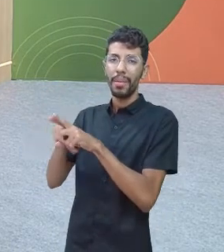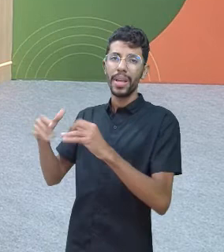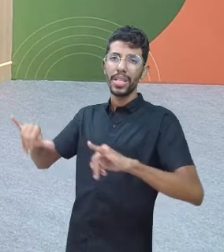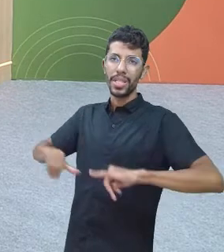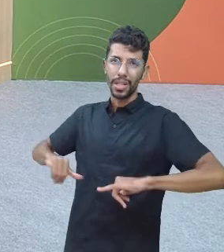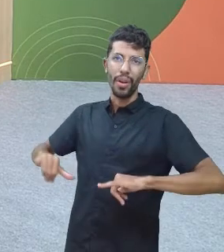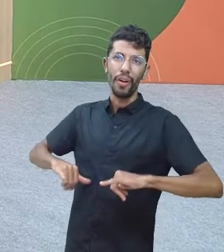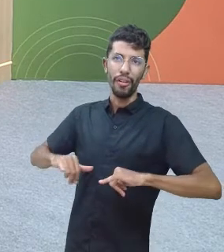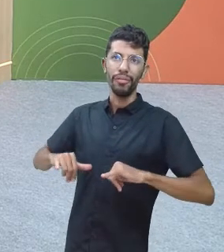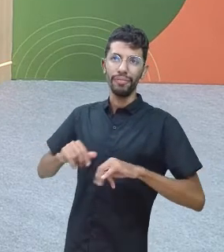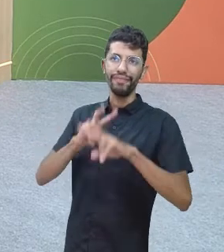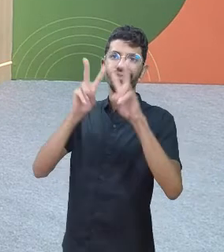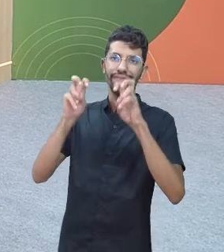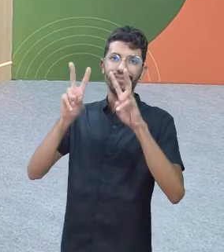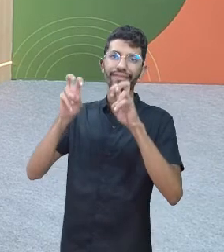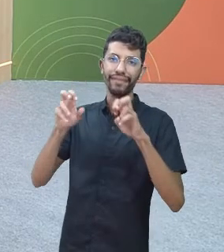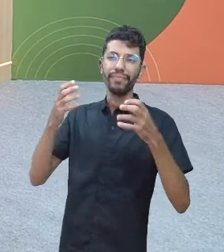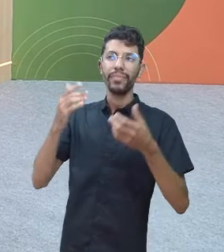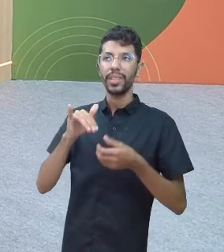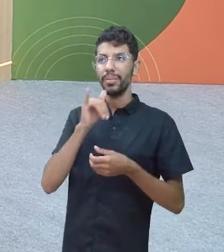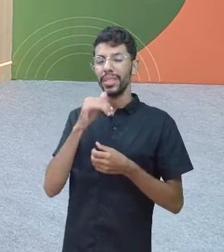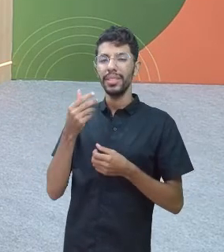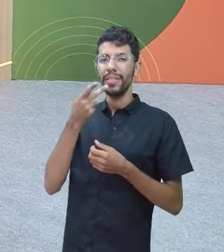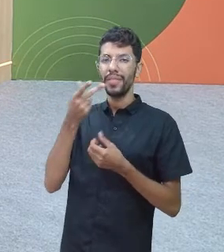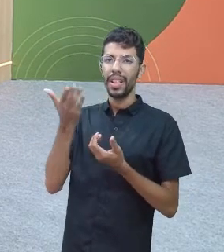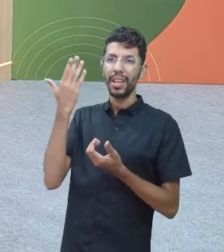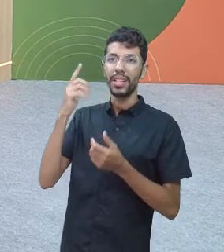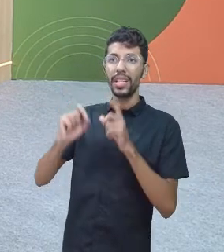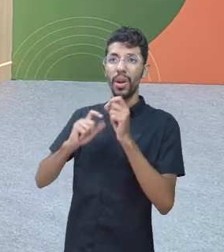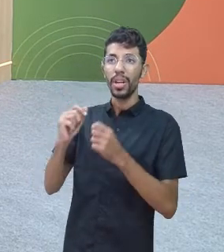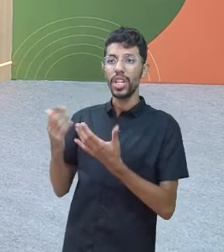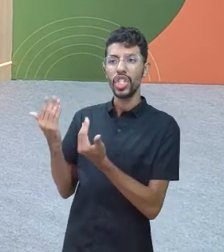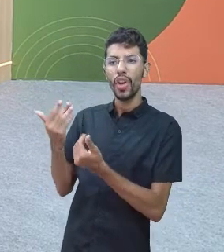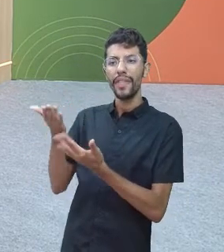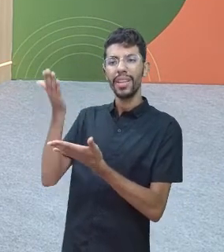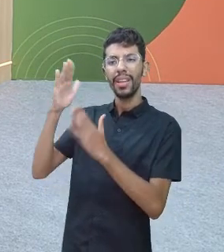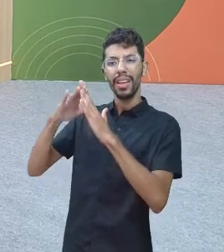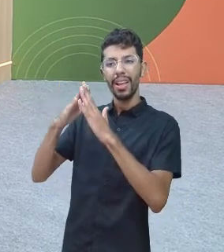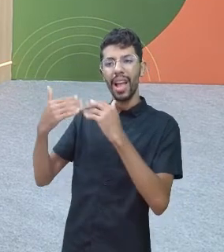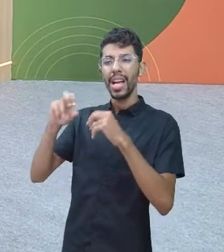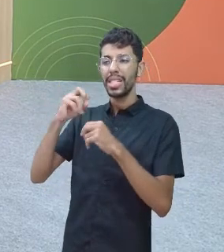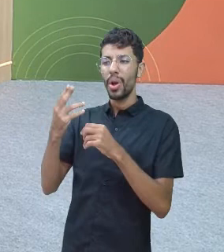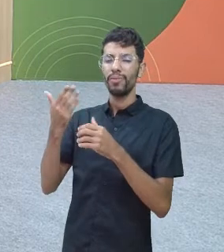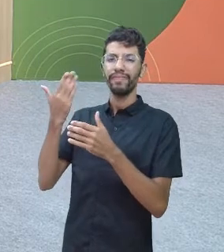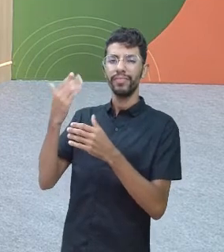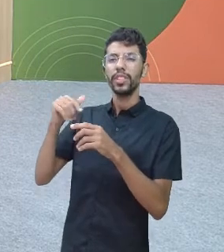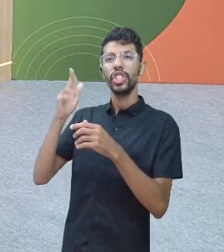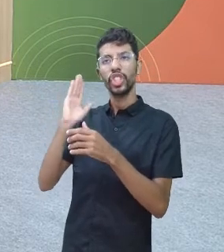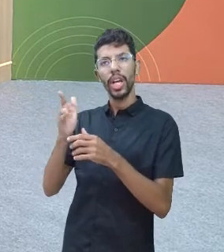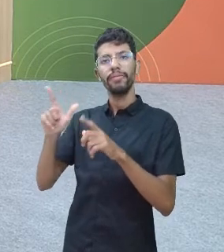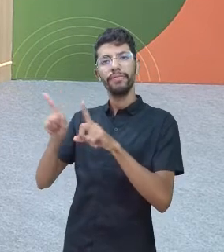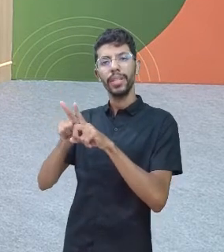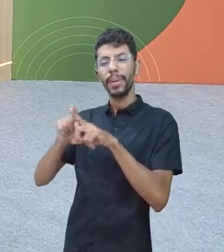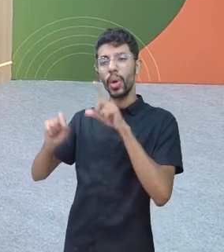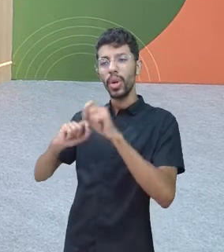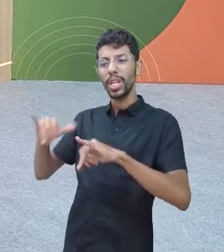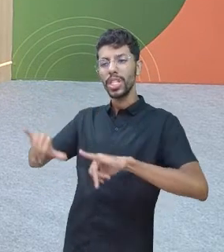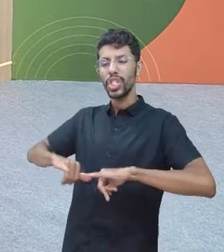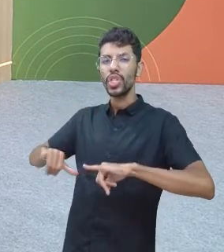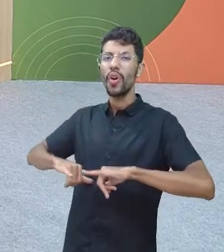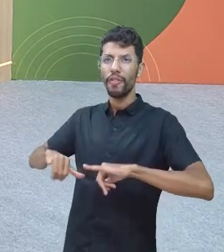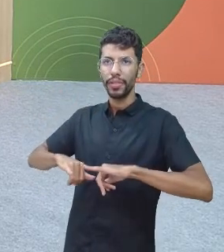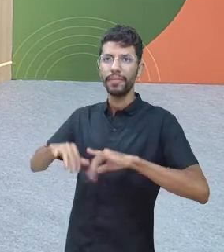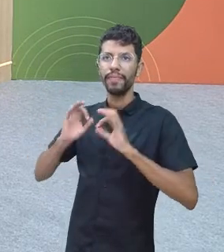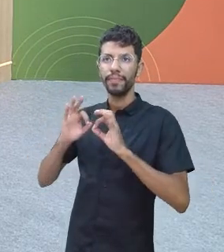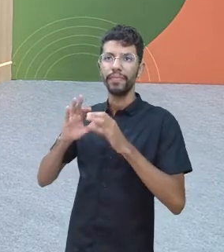anteriormente, são jovens que em casa ou em algum momento, eles também sofrem uma agressão. E estão